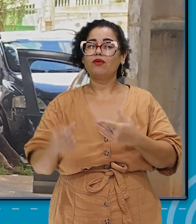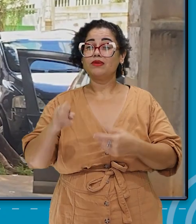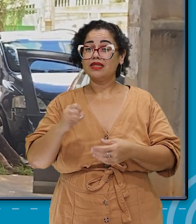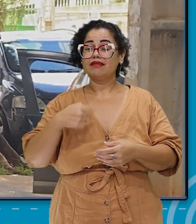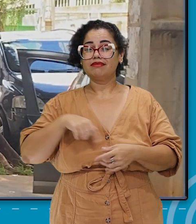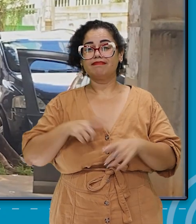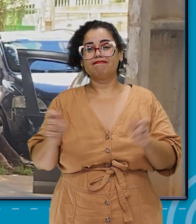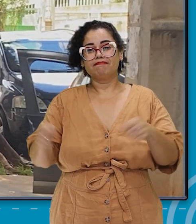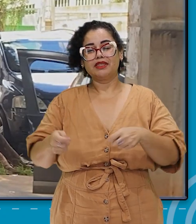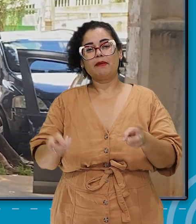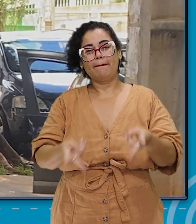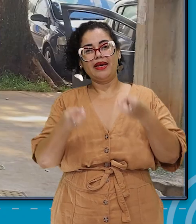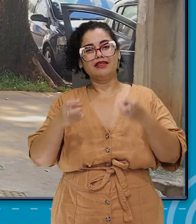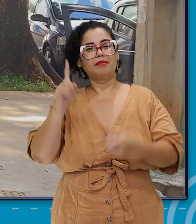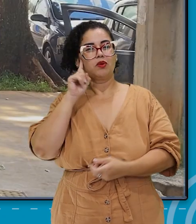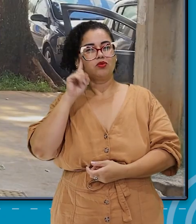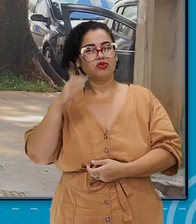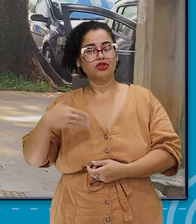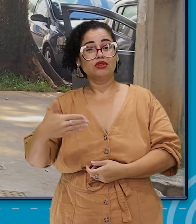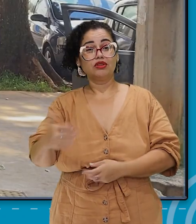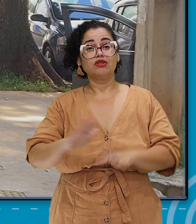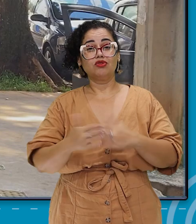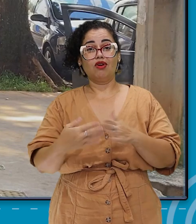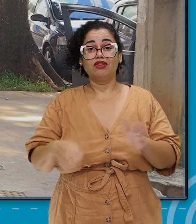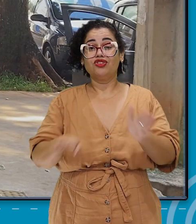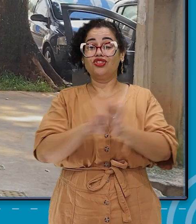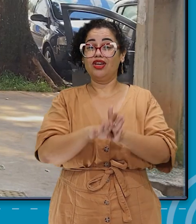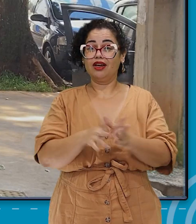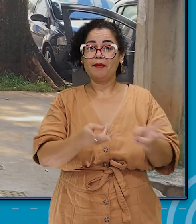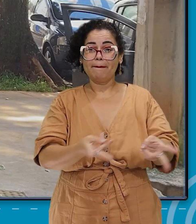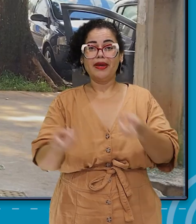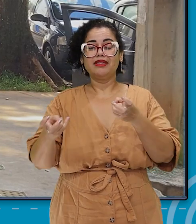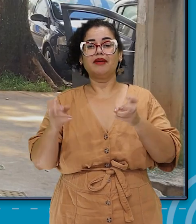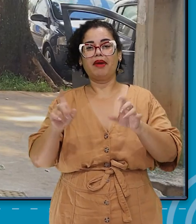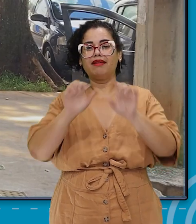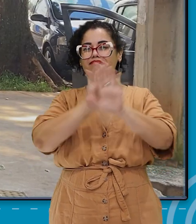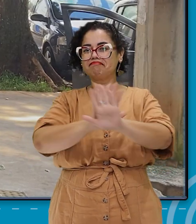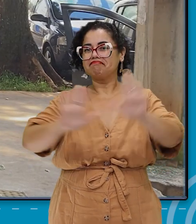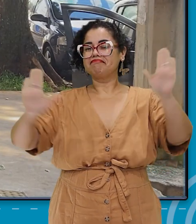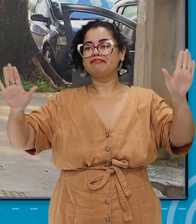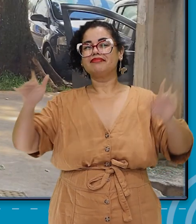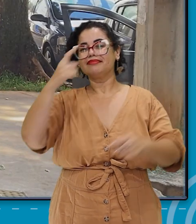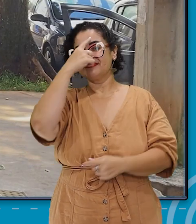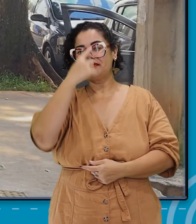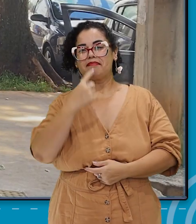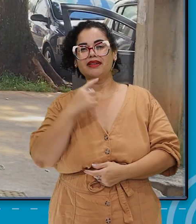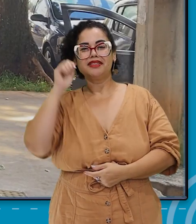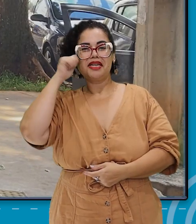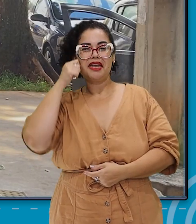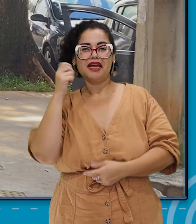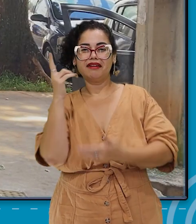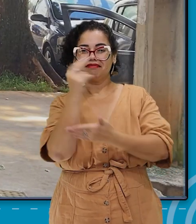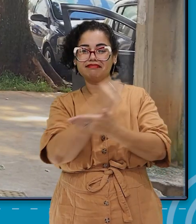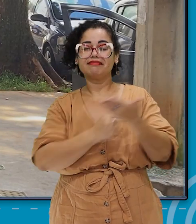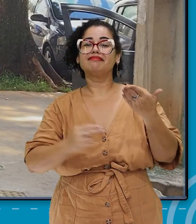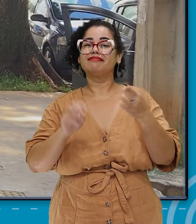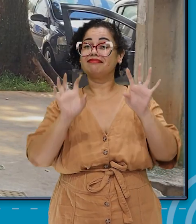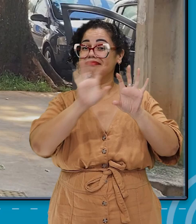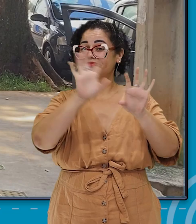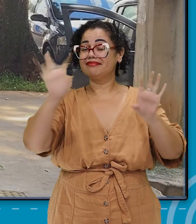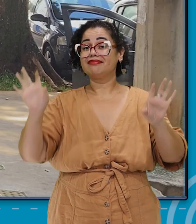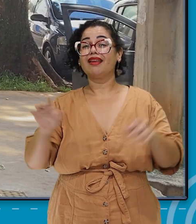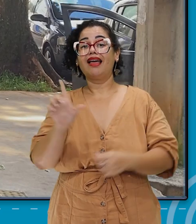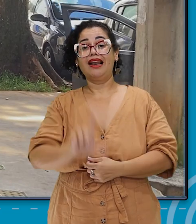a gente percebe, dentro do cotidiano escolar, Tetê, quando a gente chega na escola e vê um mural com personagens negras, quando a gente